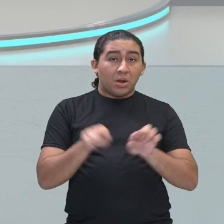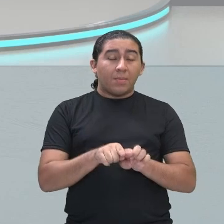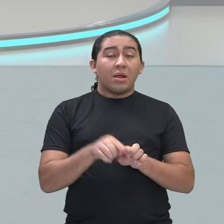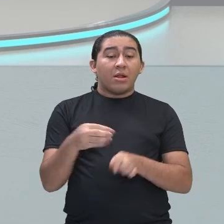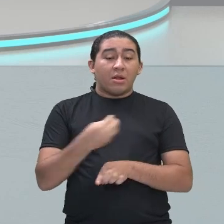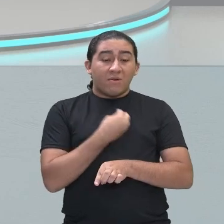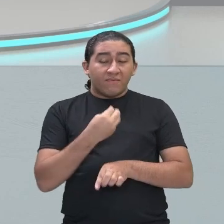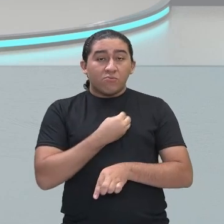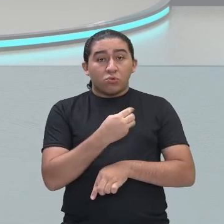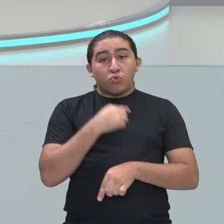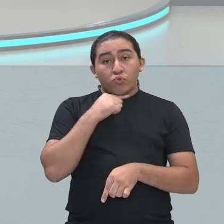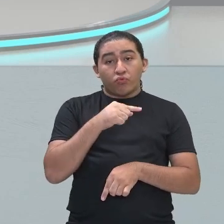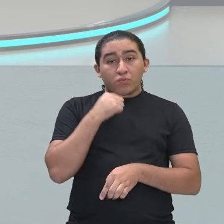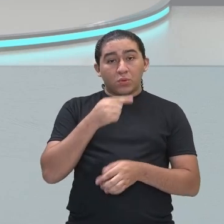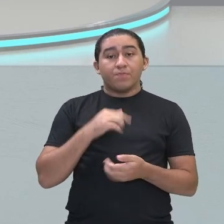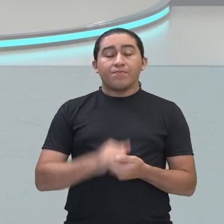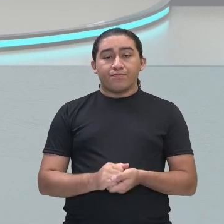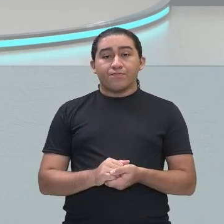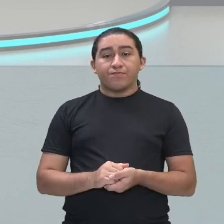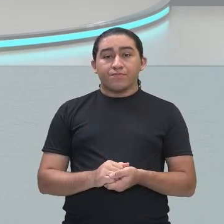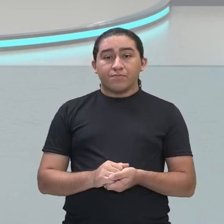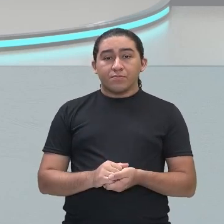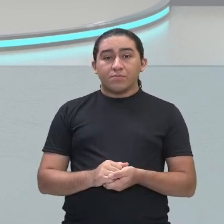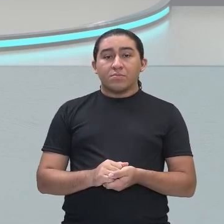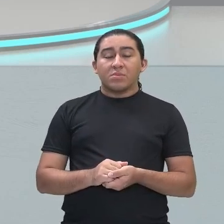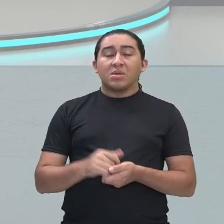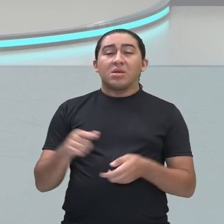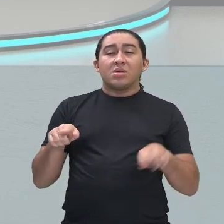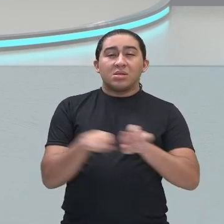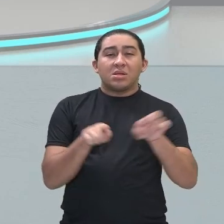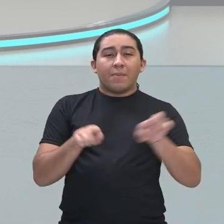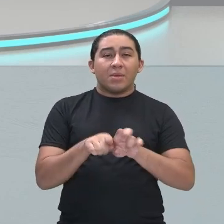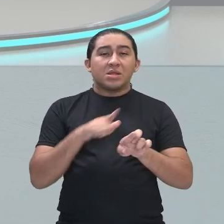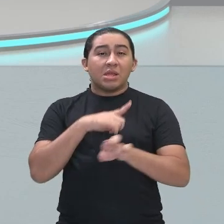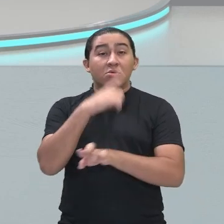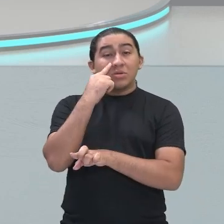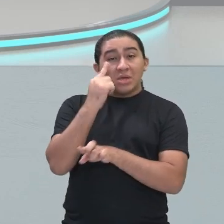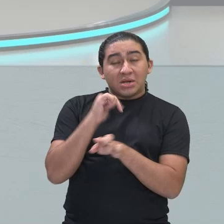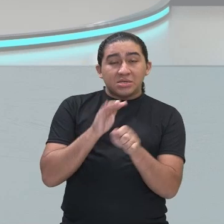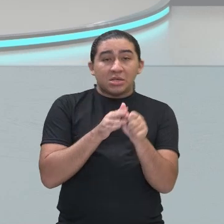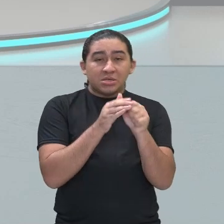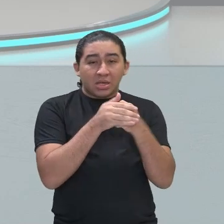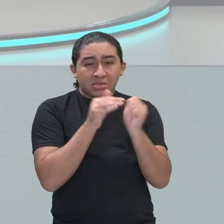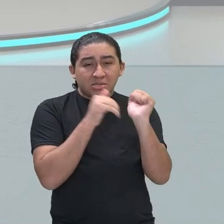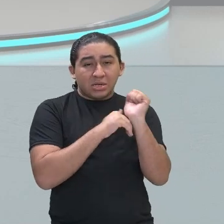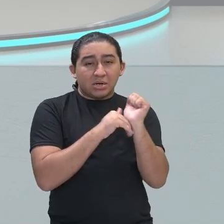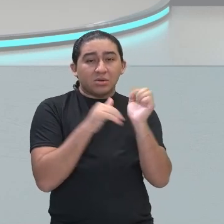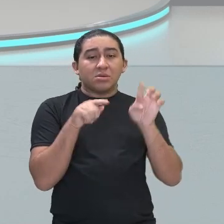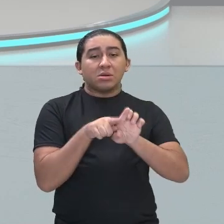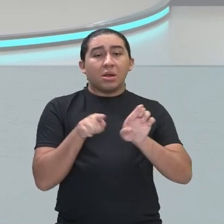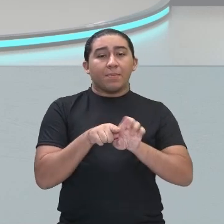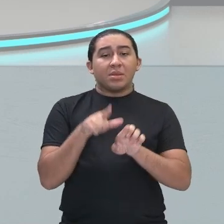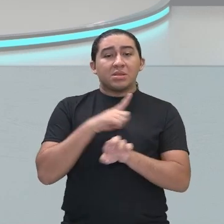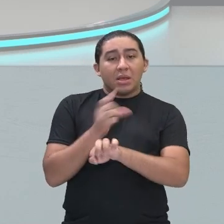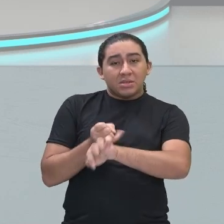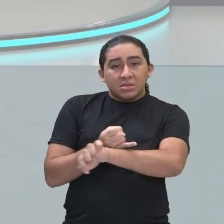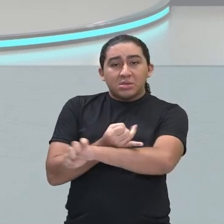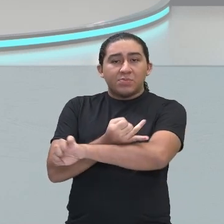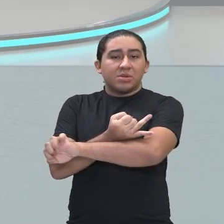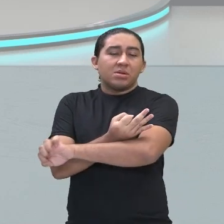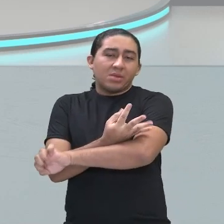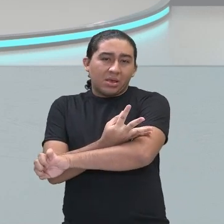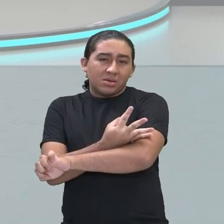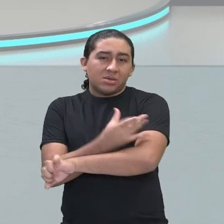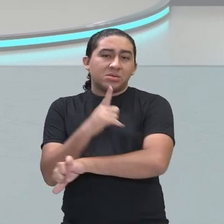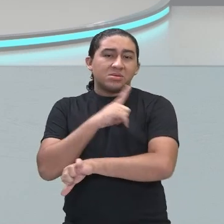Cenas noturnas, apreço pelo mistério e certa sem sentimentalidade, que